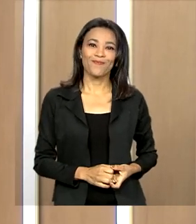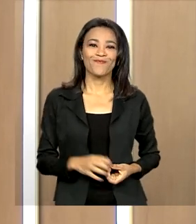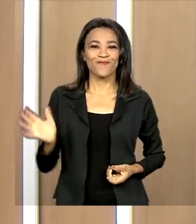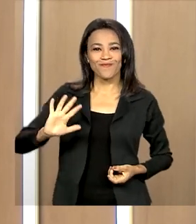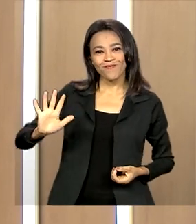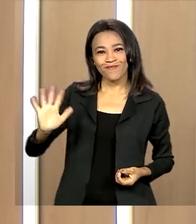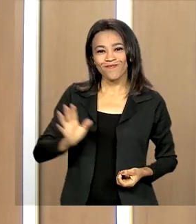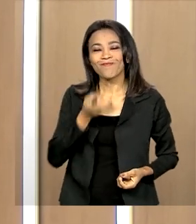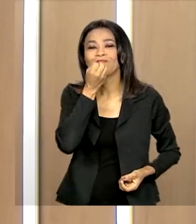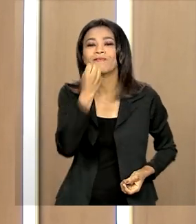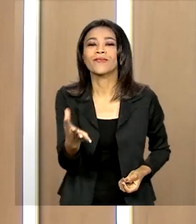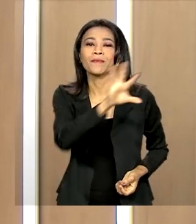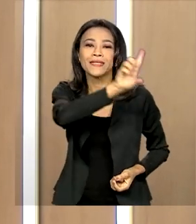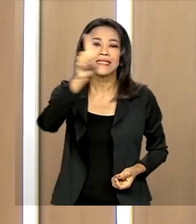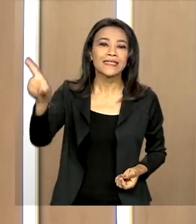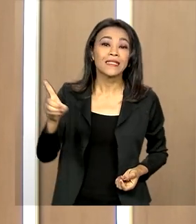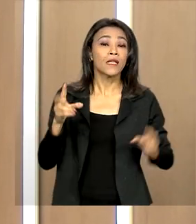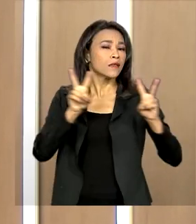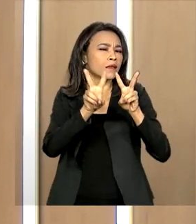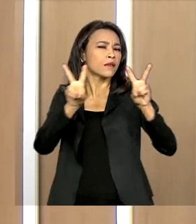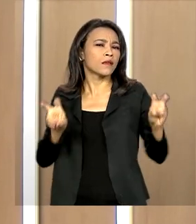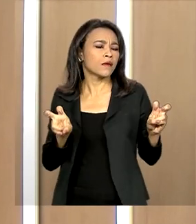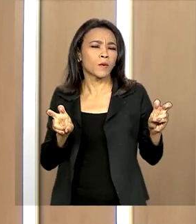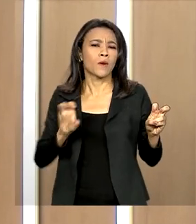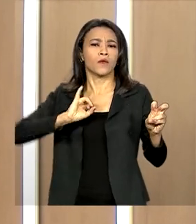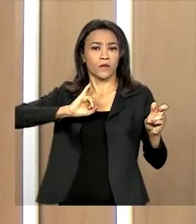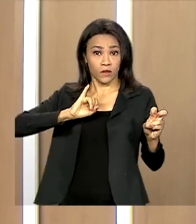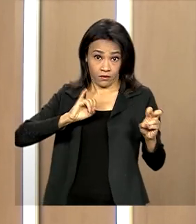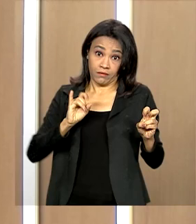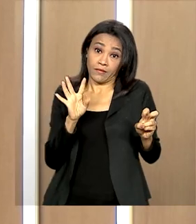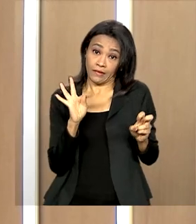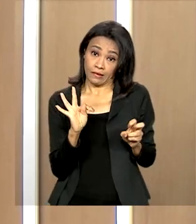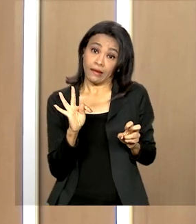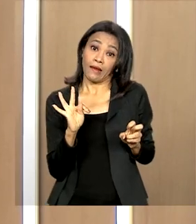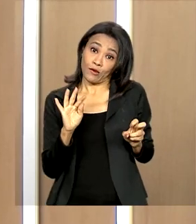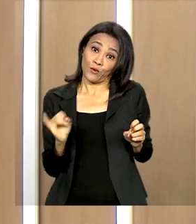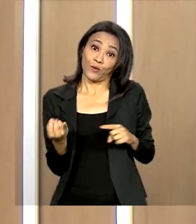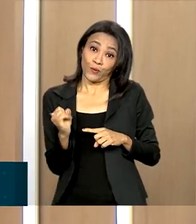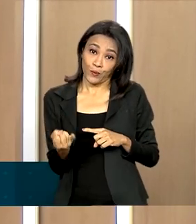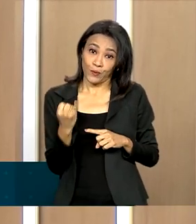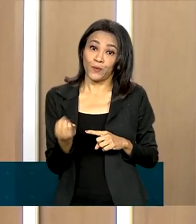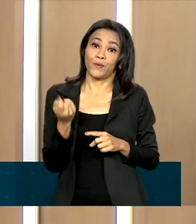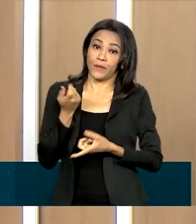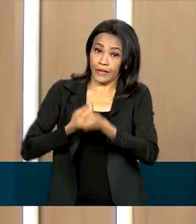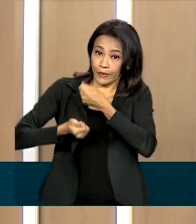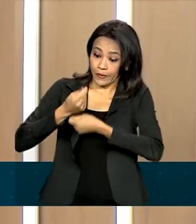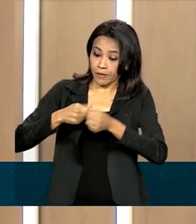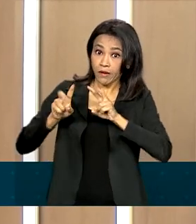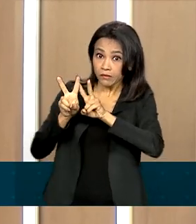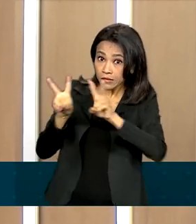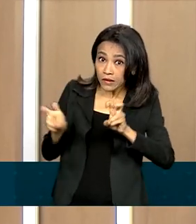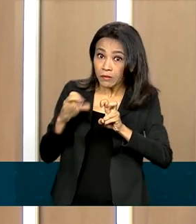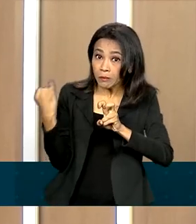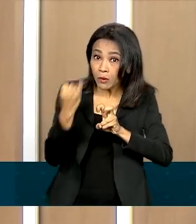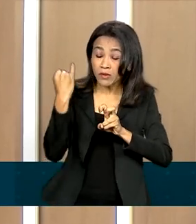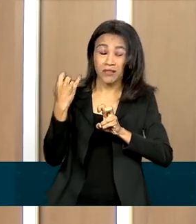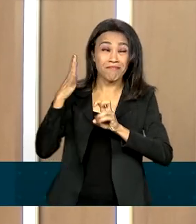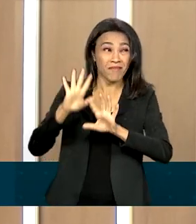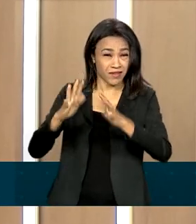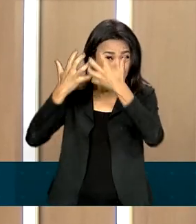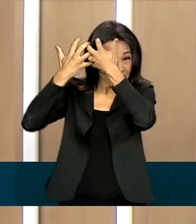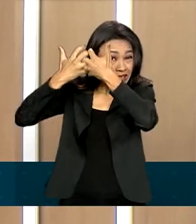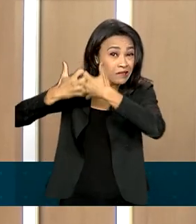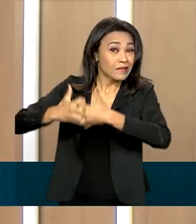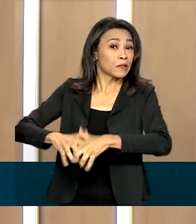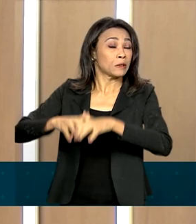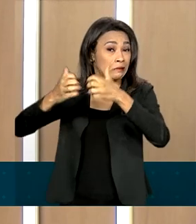Olá, bom dia a todos. O nosso tema de hoje é a taxa de juros da nossa economia. E para falar de um assunto tão importante, mas ao mesmo tempo tão complexo, a